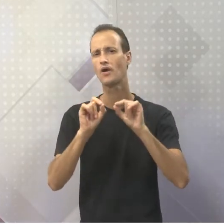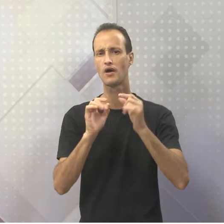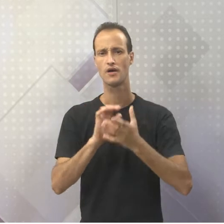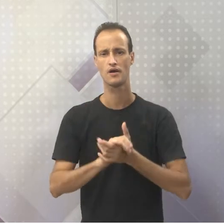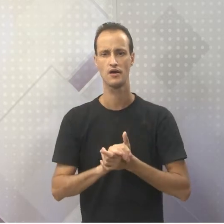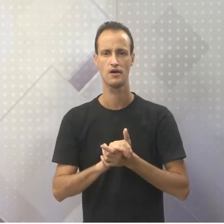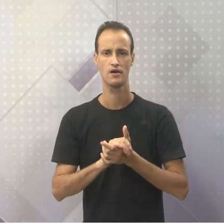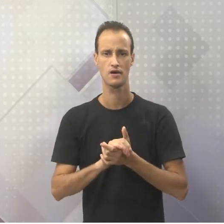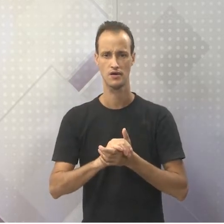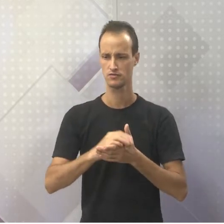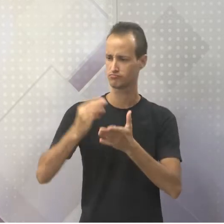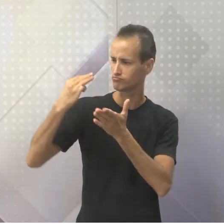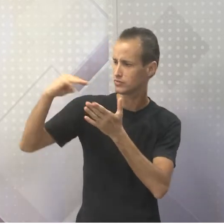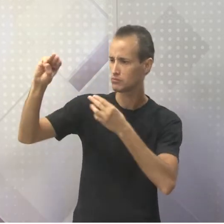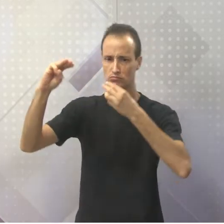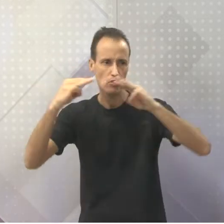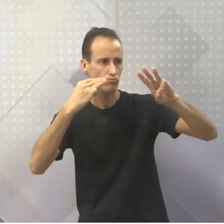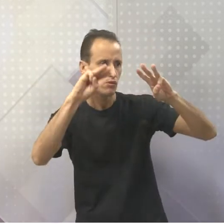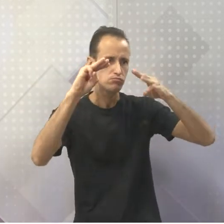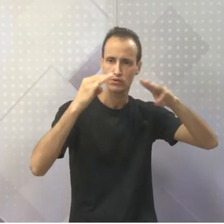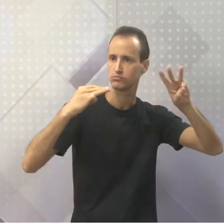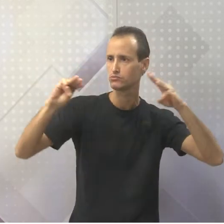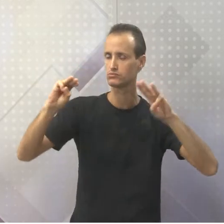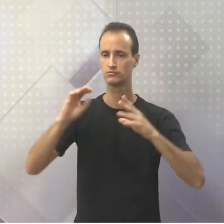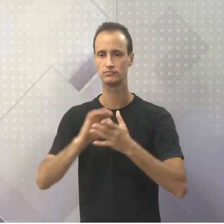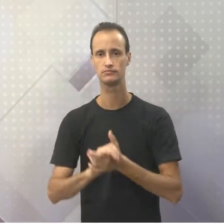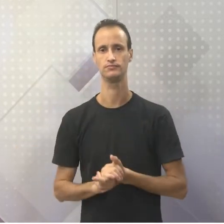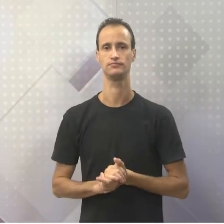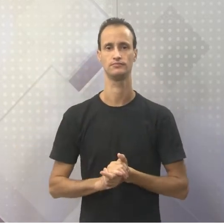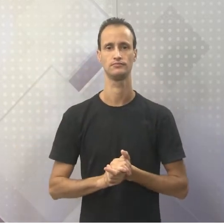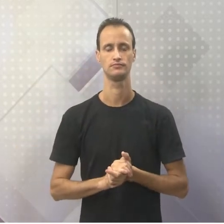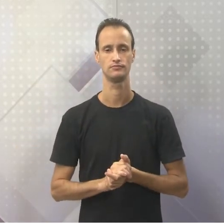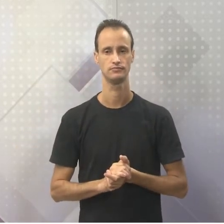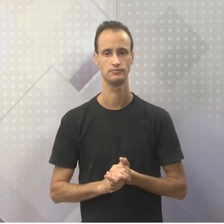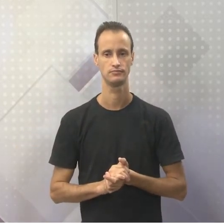Que era mensageiro dos deuses. Tá?